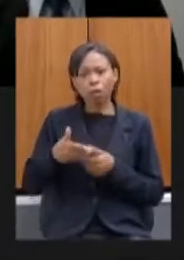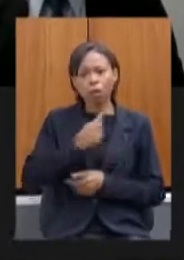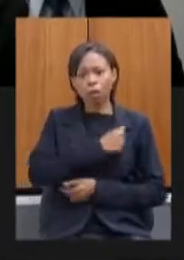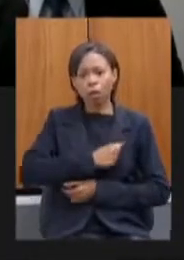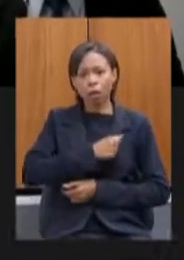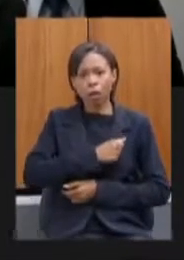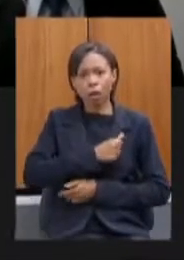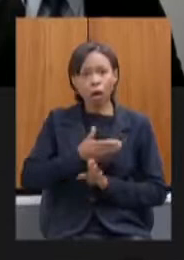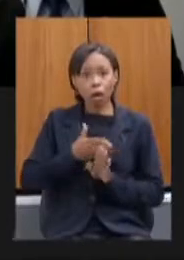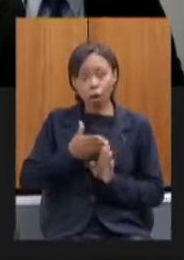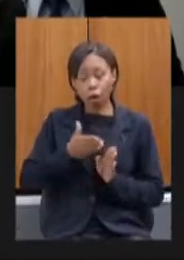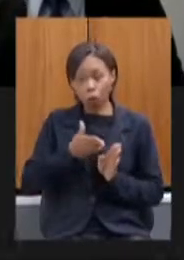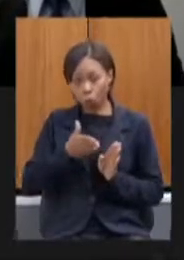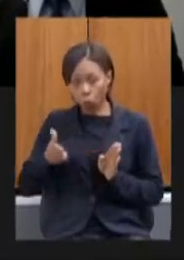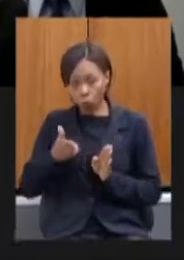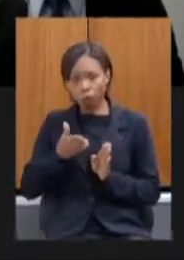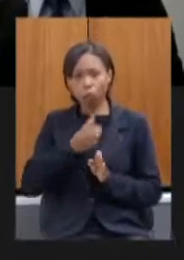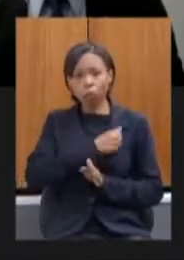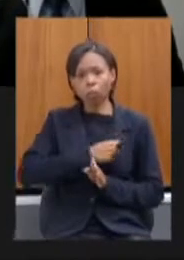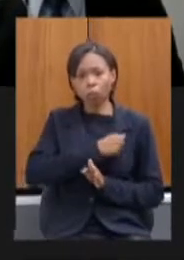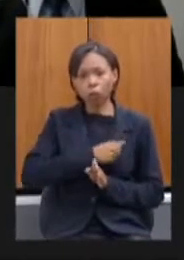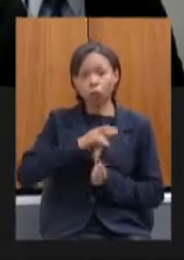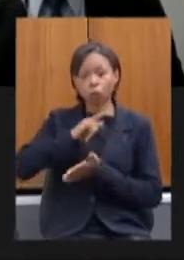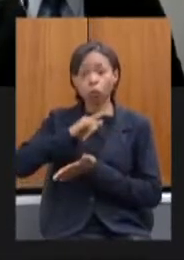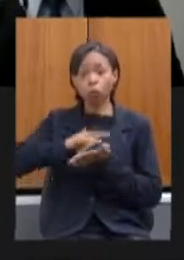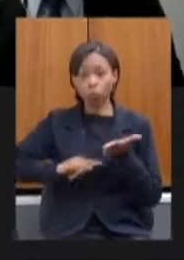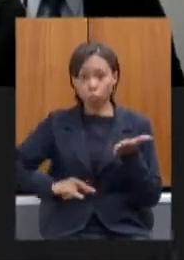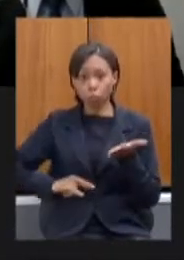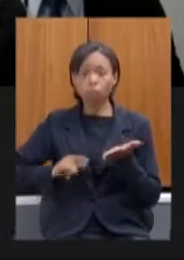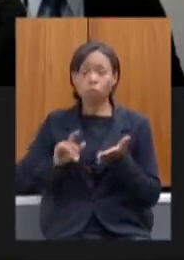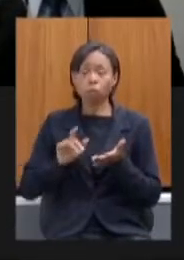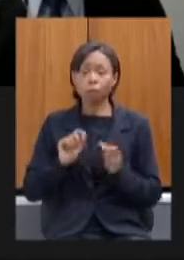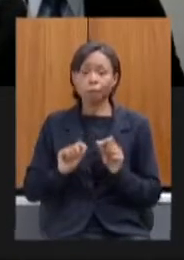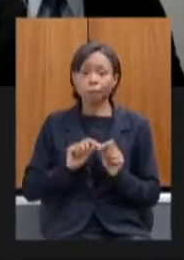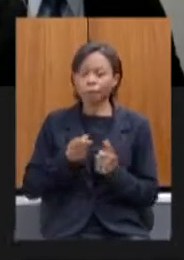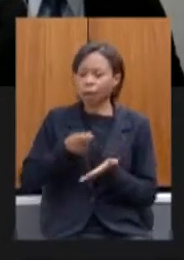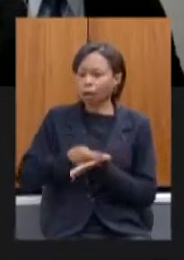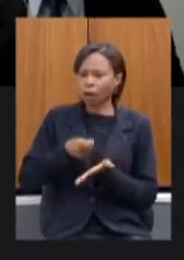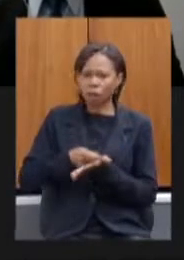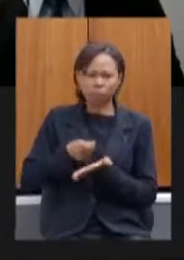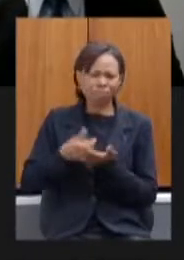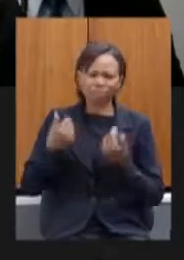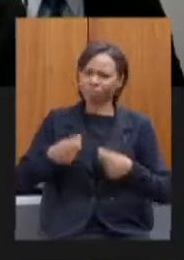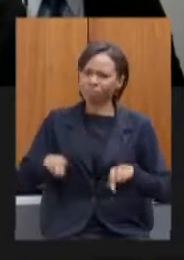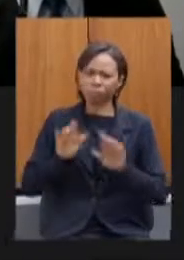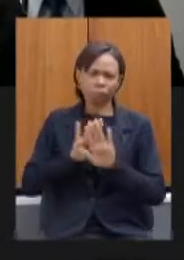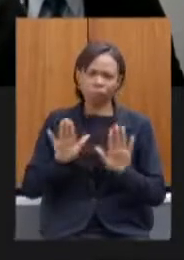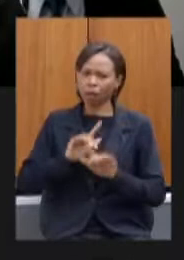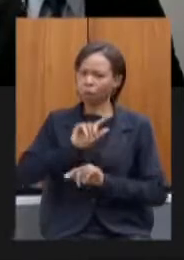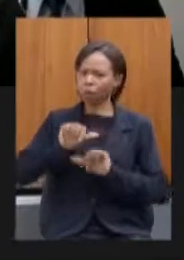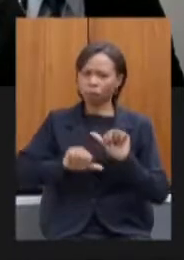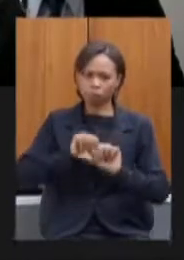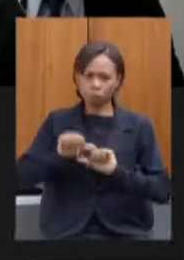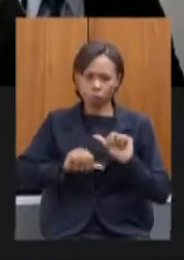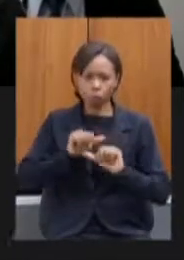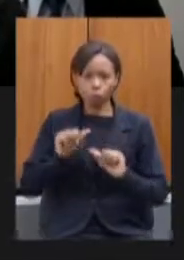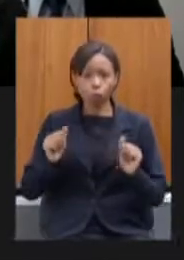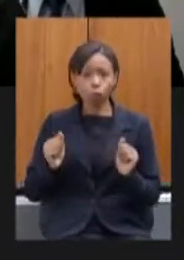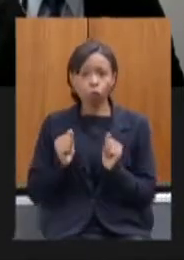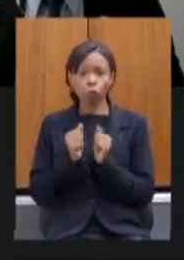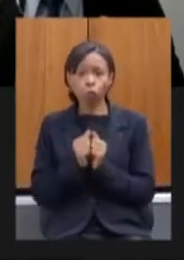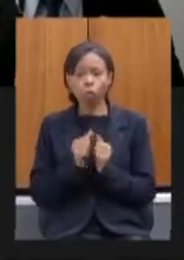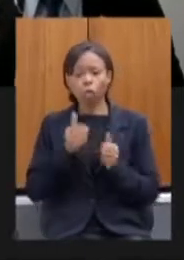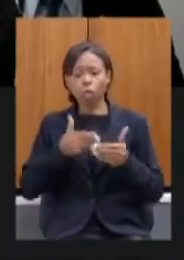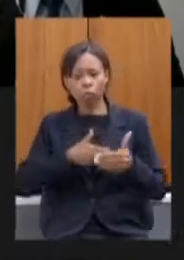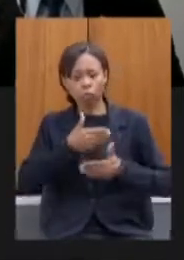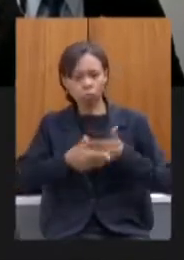desobrigação dada a MENF um documento que era exigido a gente entendeu que não era mais necessário o DAP junto desse processo